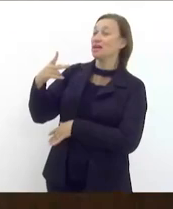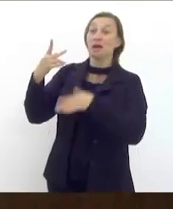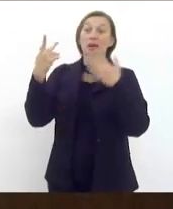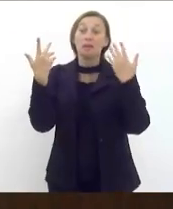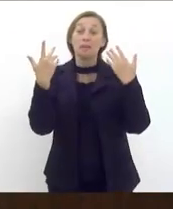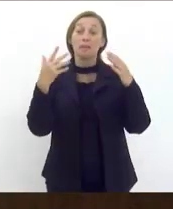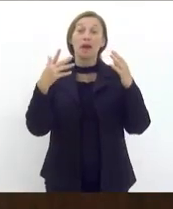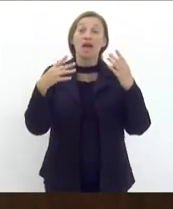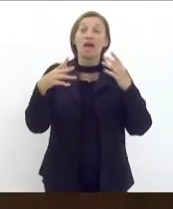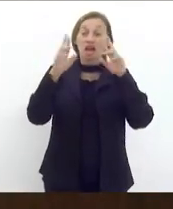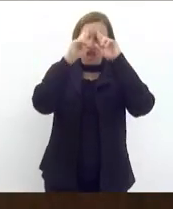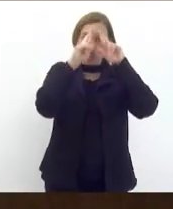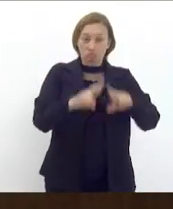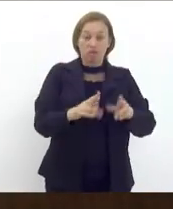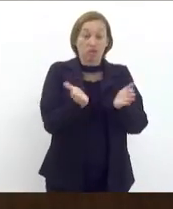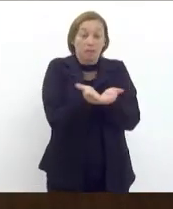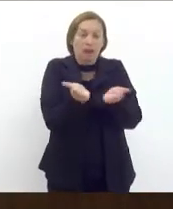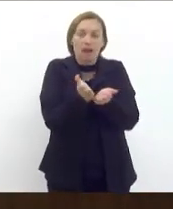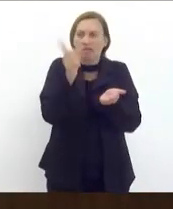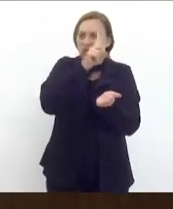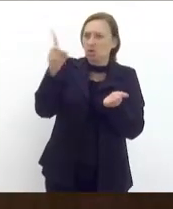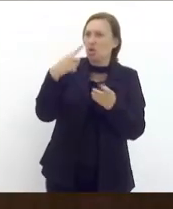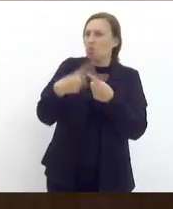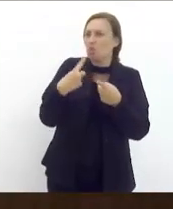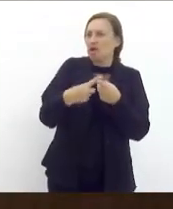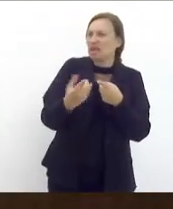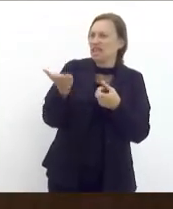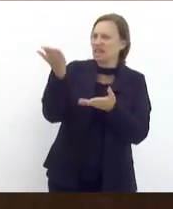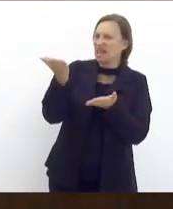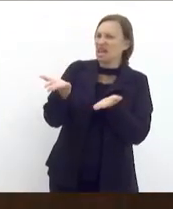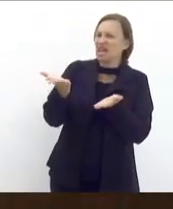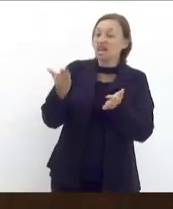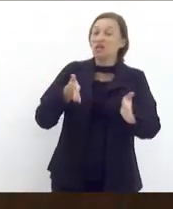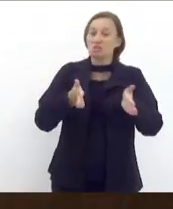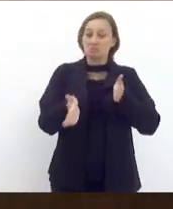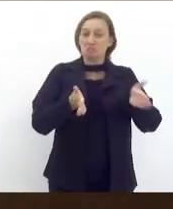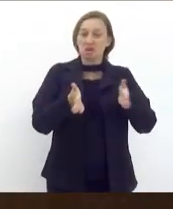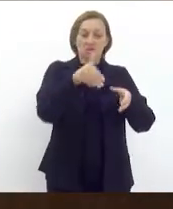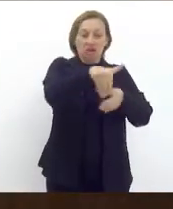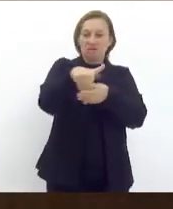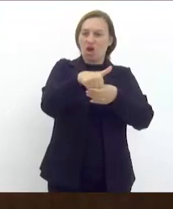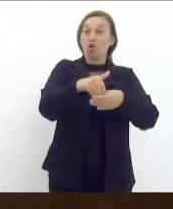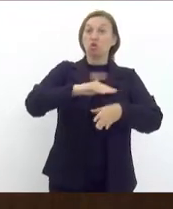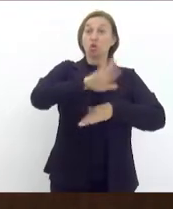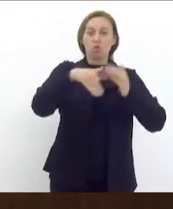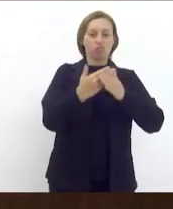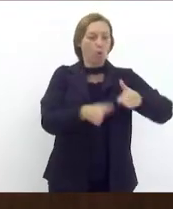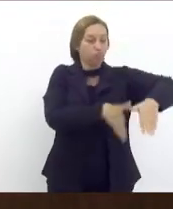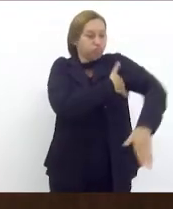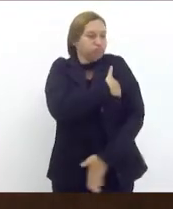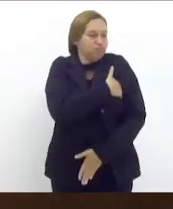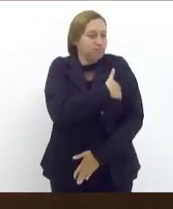Bíblia. Na época da eleição todo mundo vai na igreja até com a Bíblia na mão.